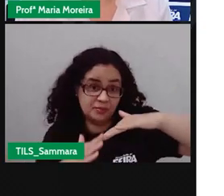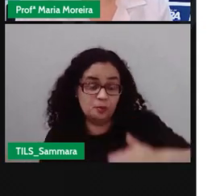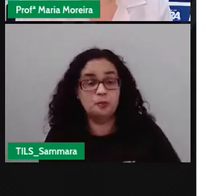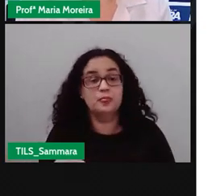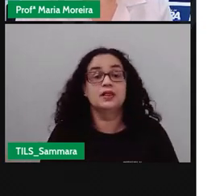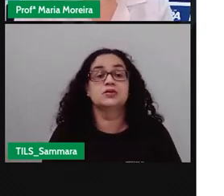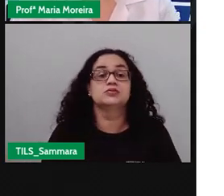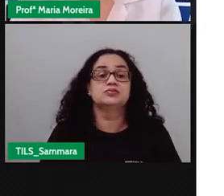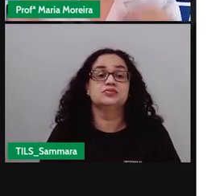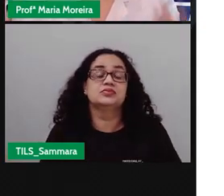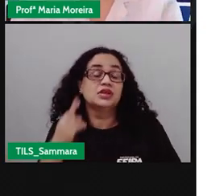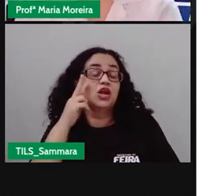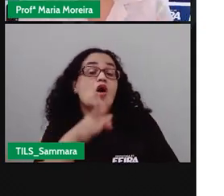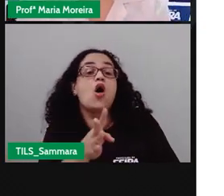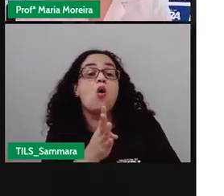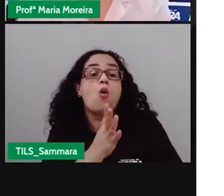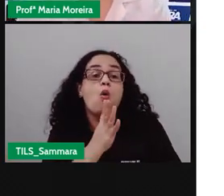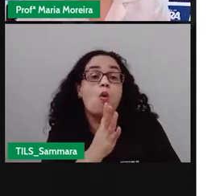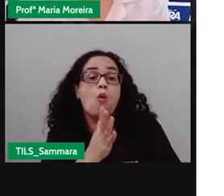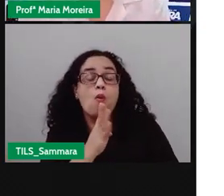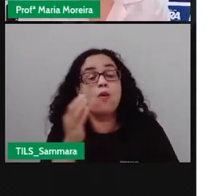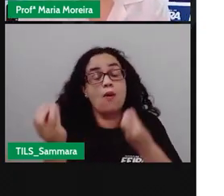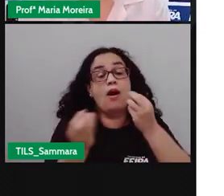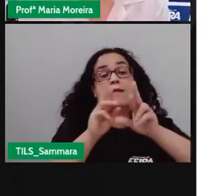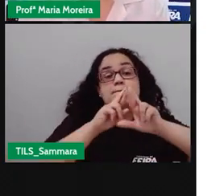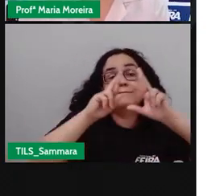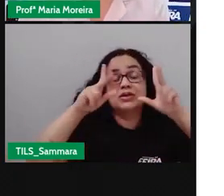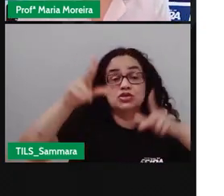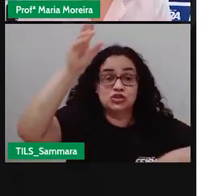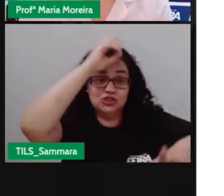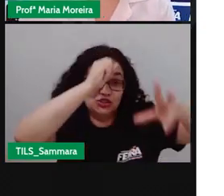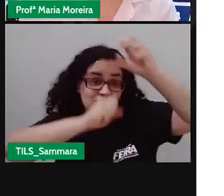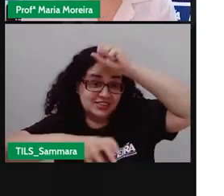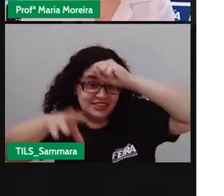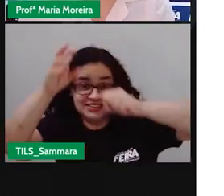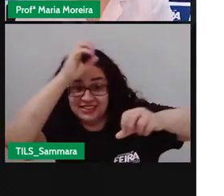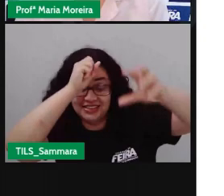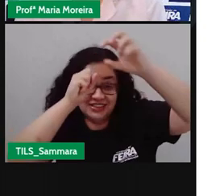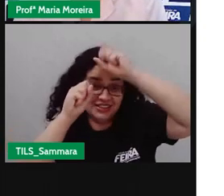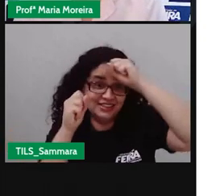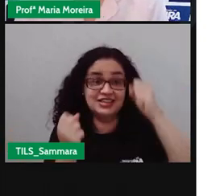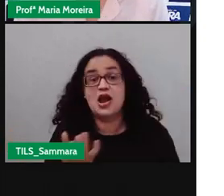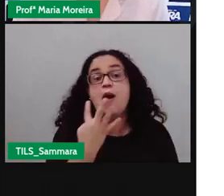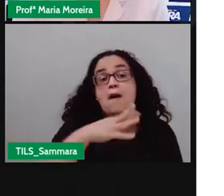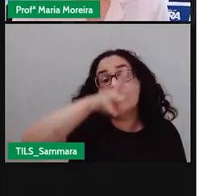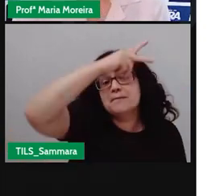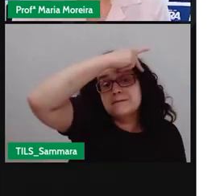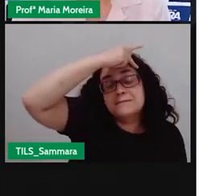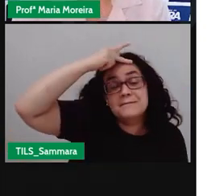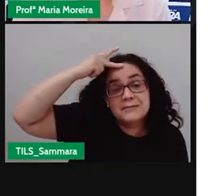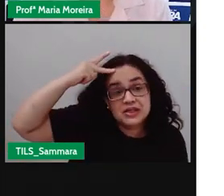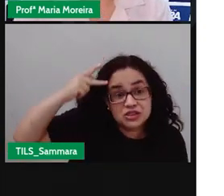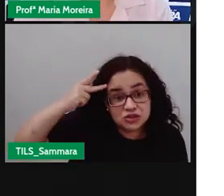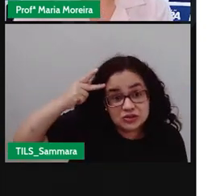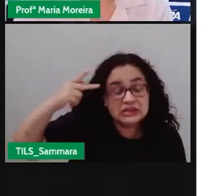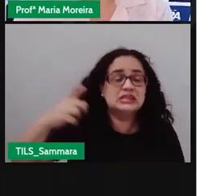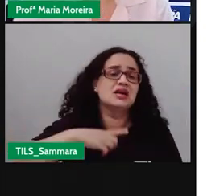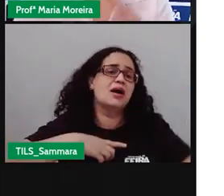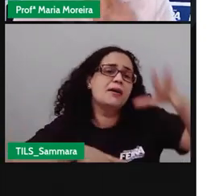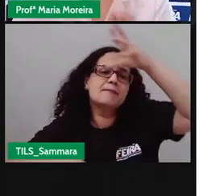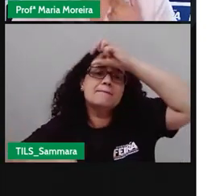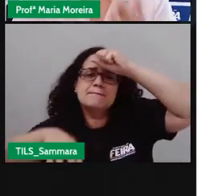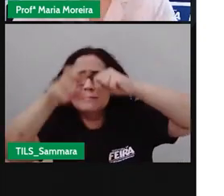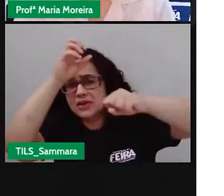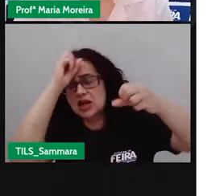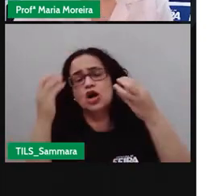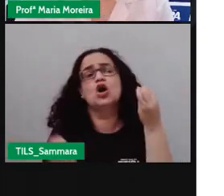vamos conhecer, né, uma forma diferente de aprender sobre as coisas e as pessoas, né, porque geralmente a gente aprende o quê?